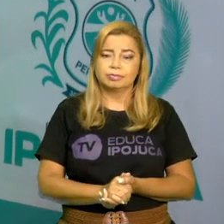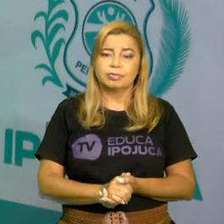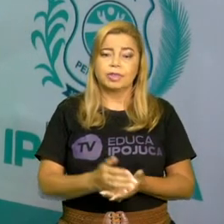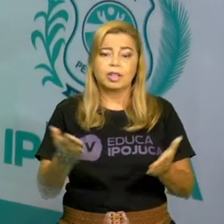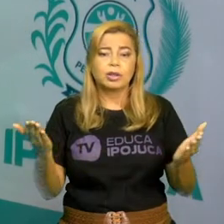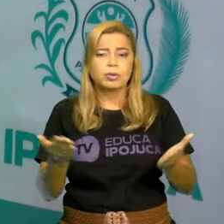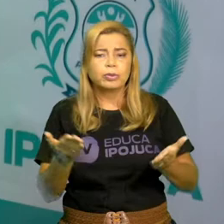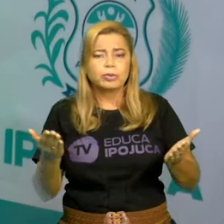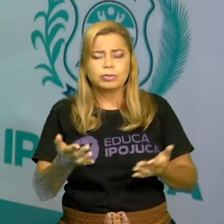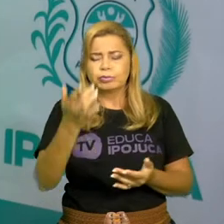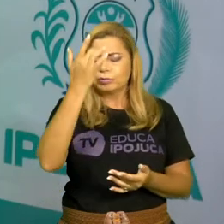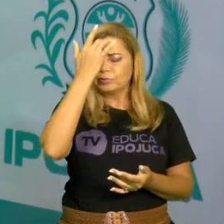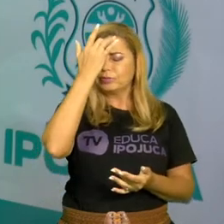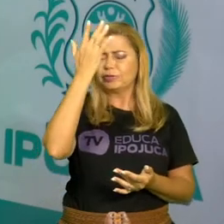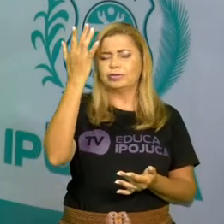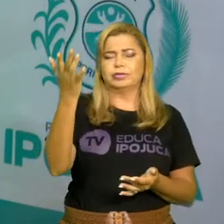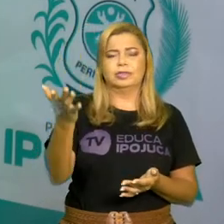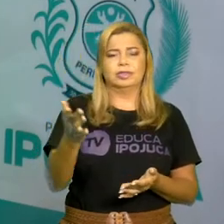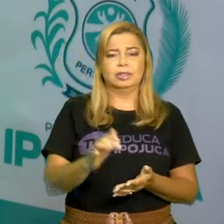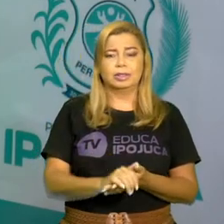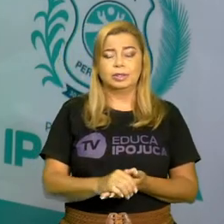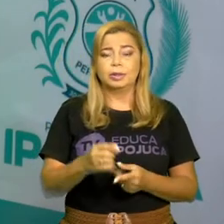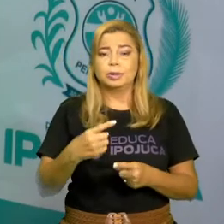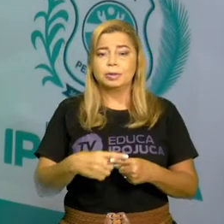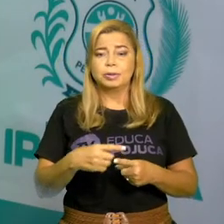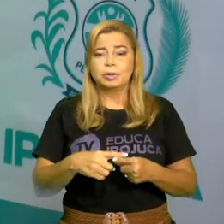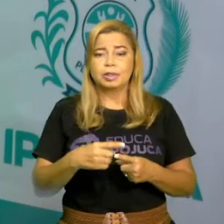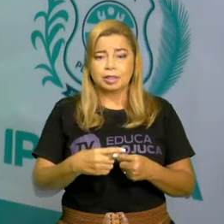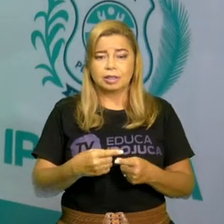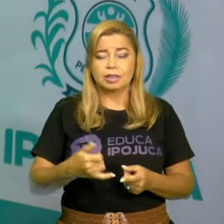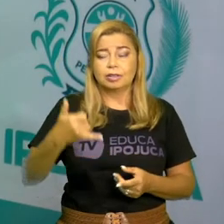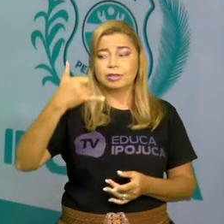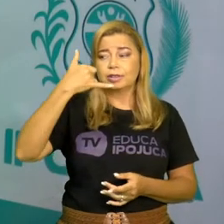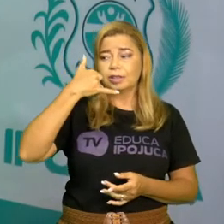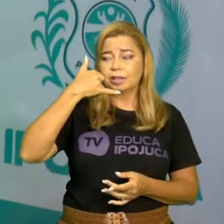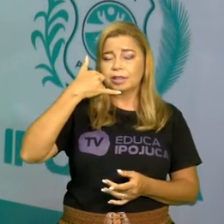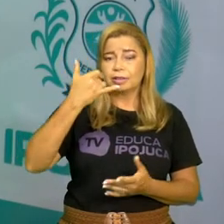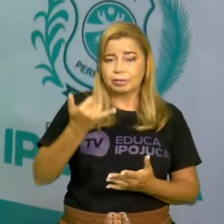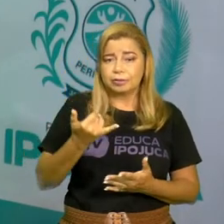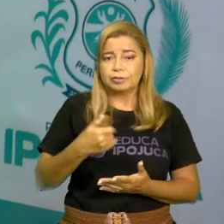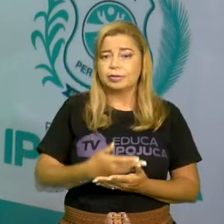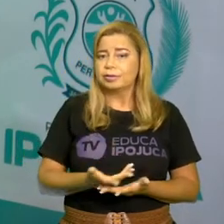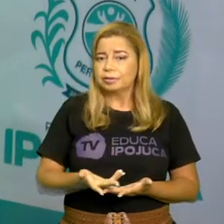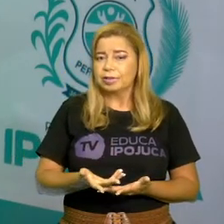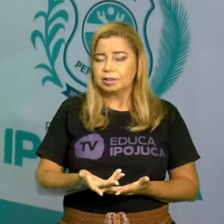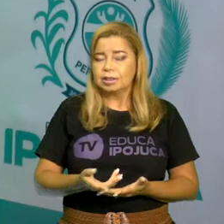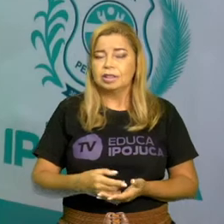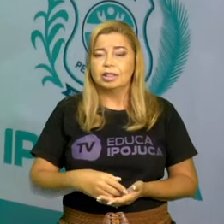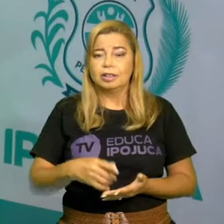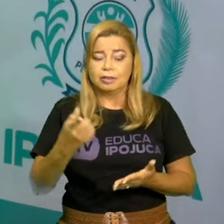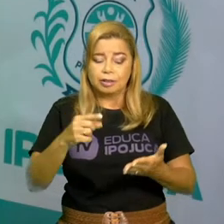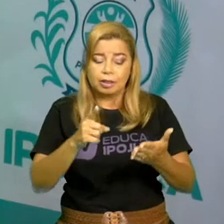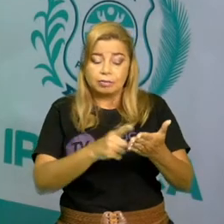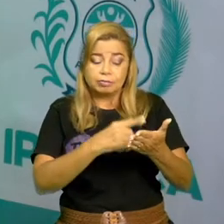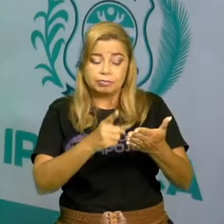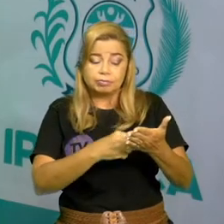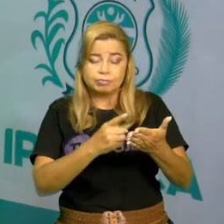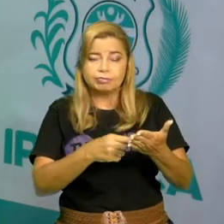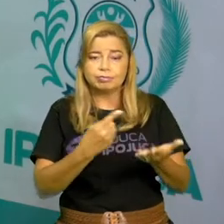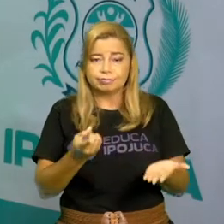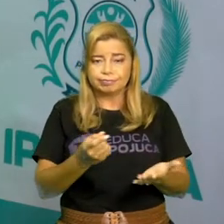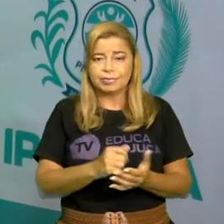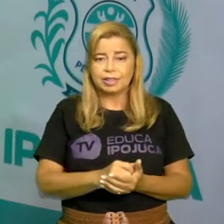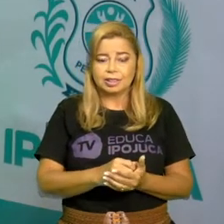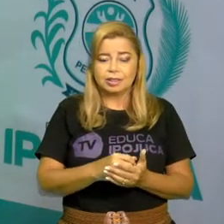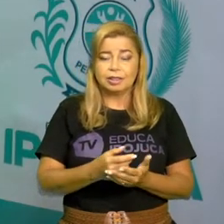no telefone aprendendo. Aí só faz aí. Ok. Tal palavra já aparece o significado. Então,